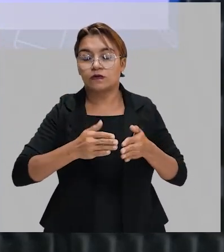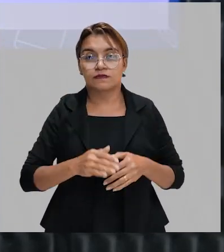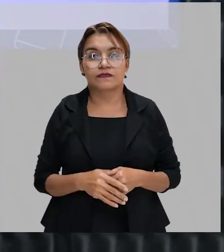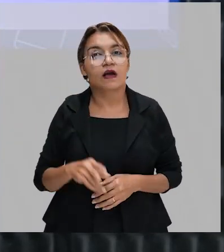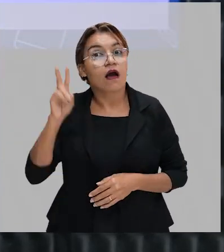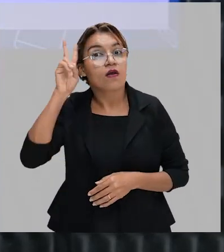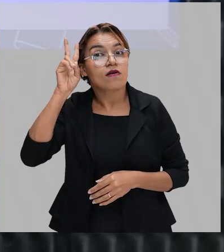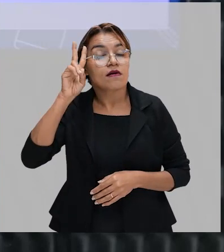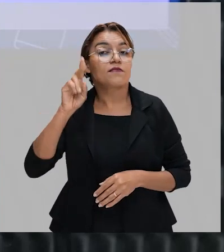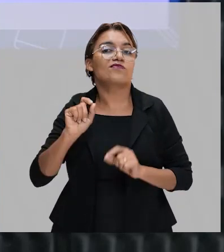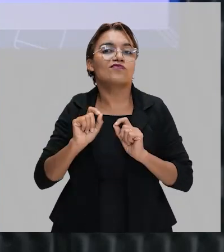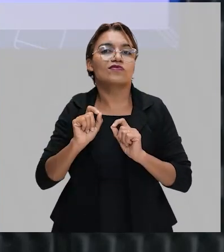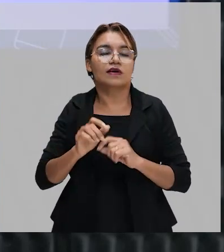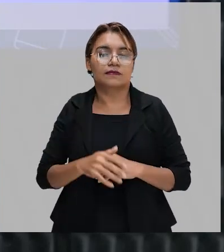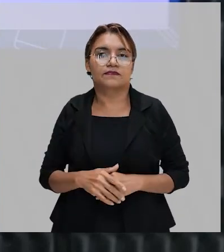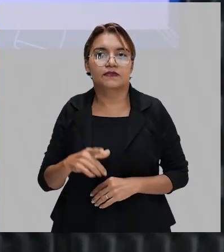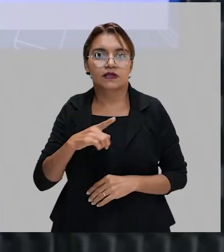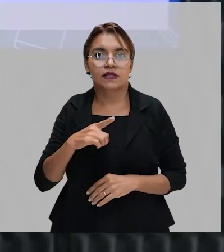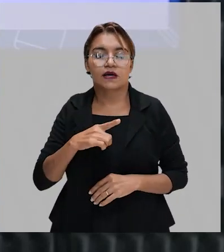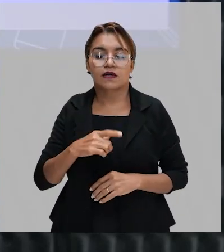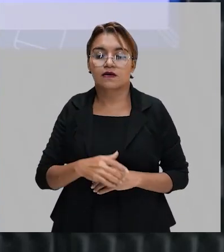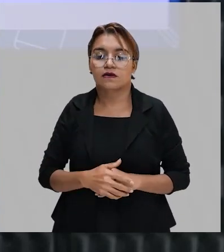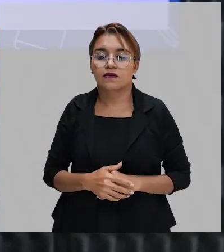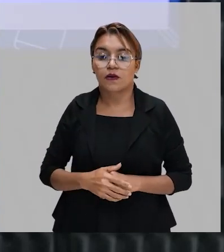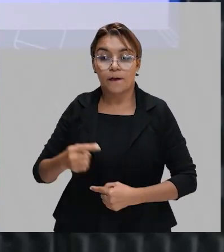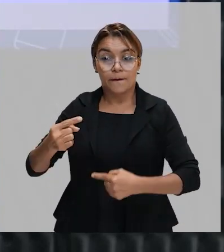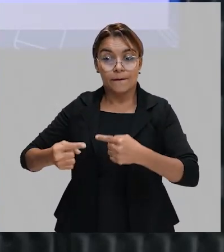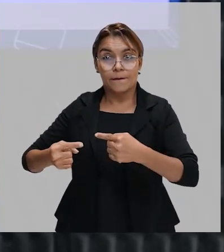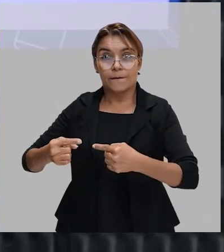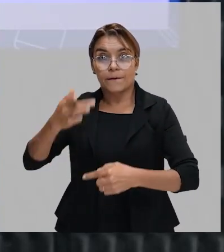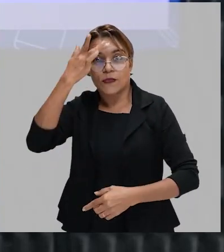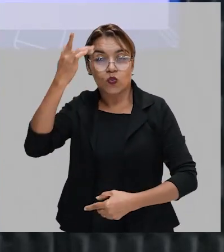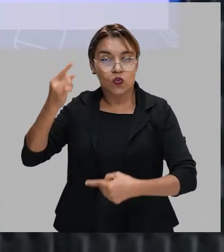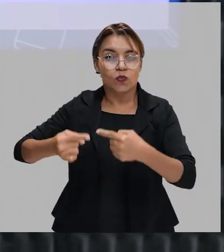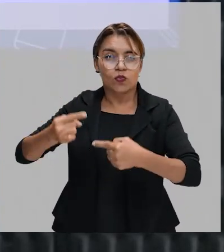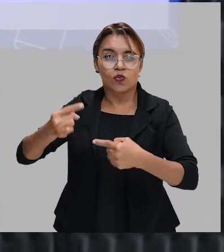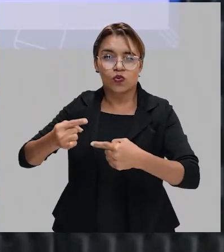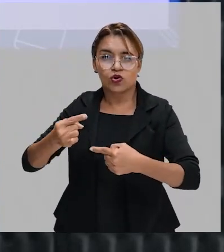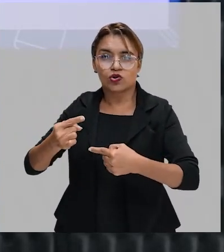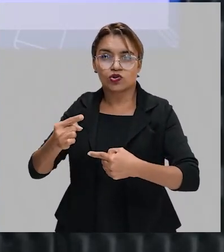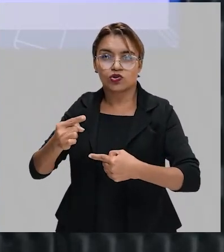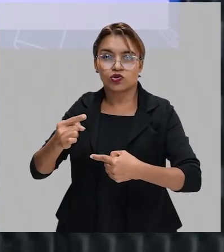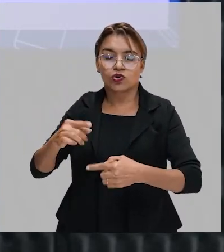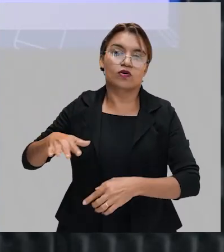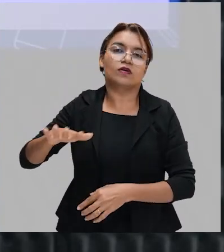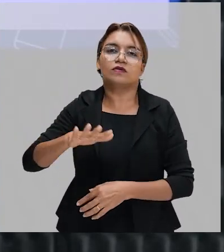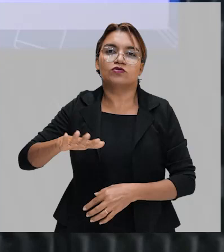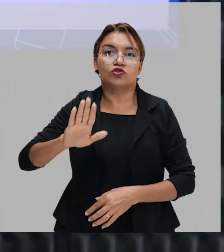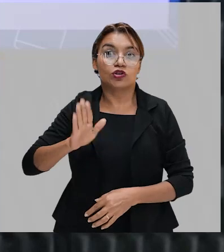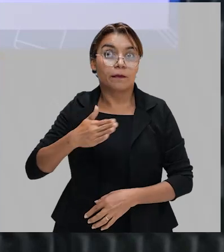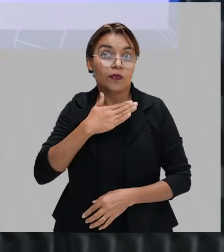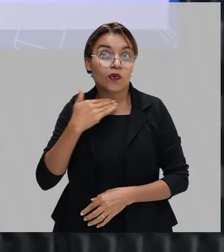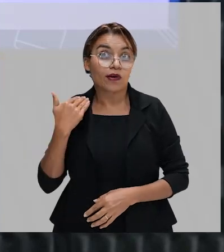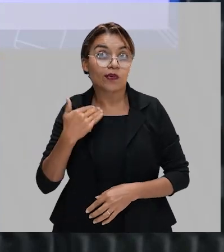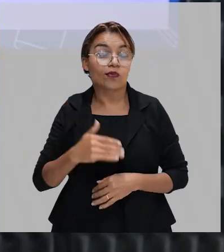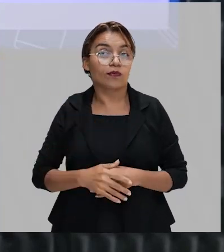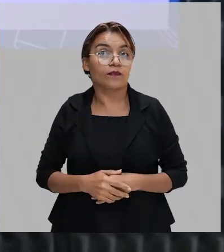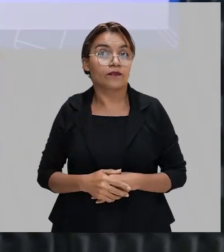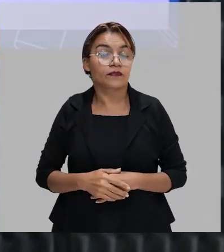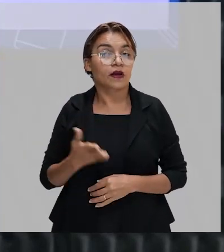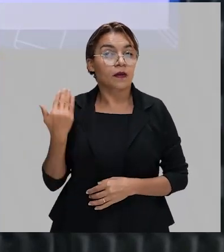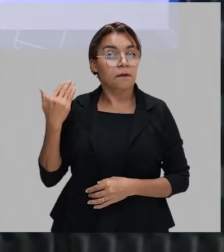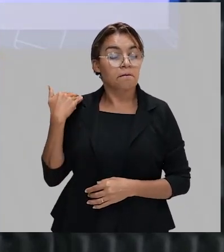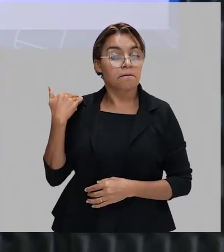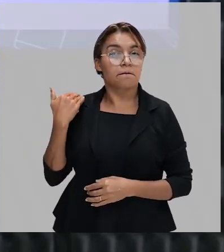assim, eu lembro que teve um candidato, um candidato não, um político aqui, na nossa região, que já é falecido, mas na